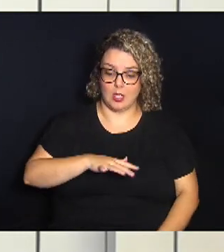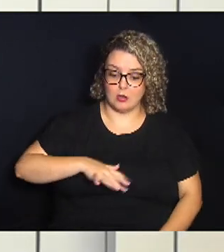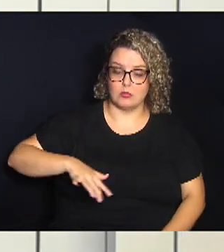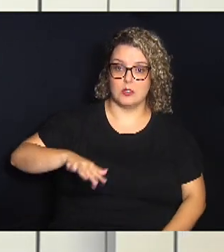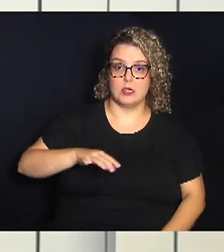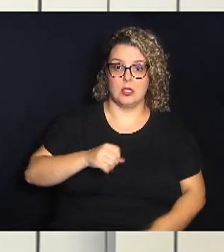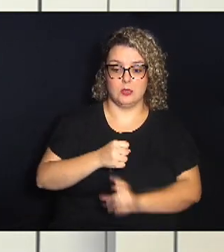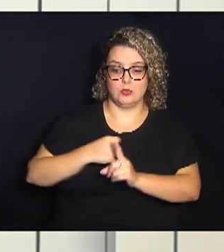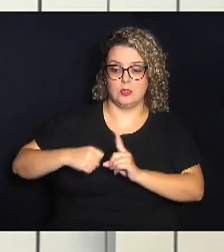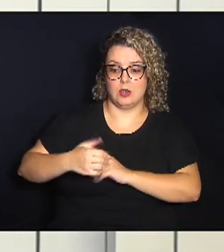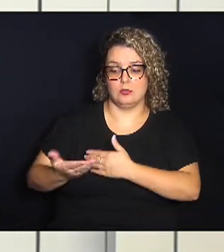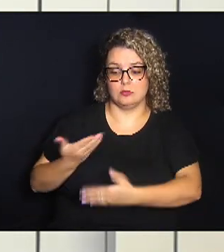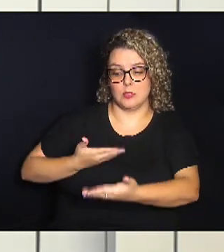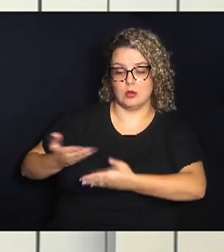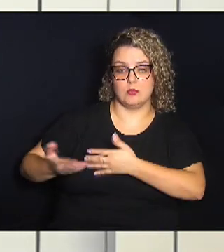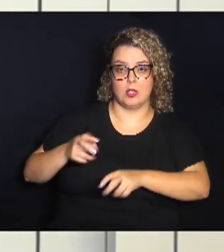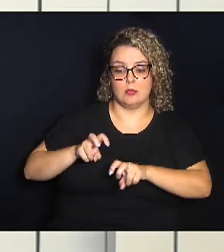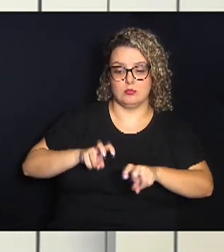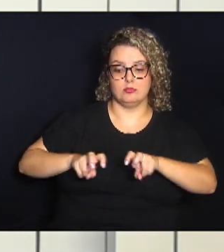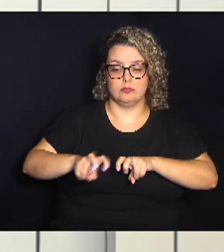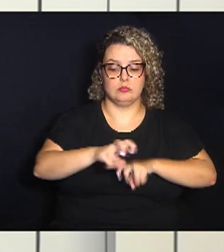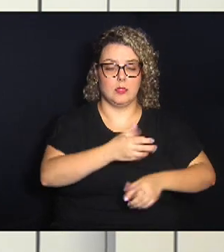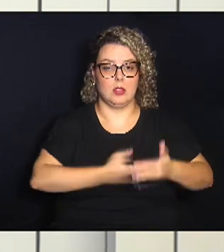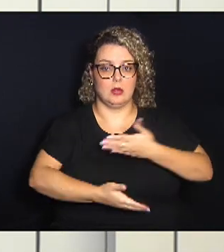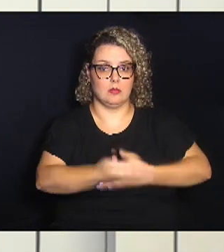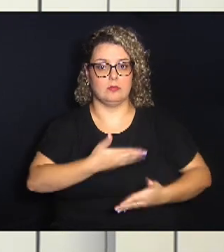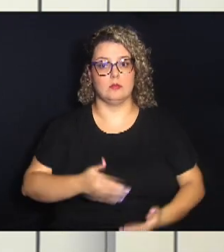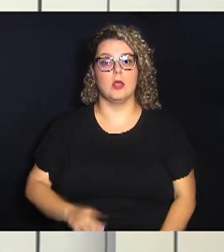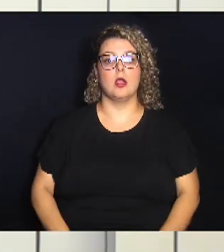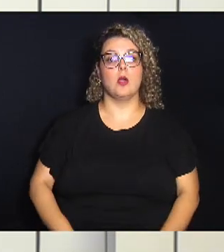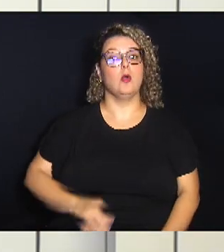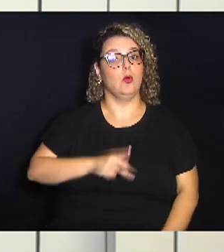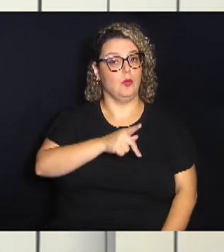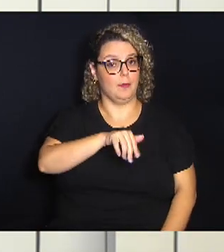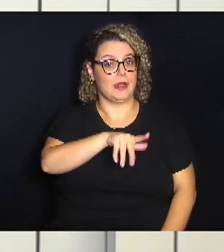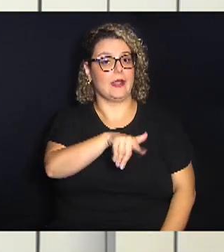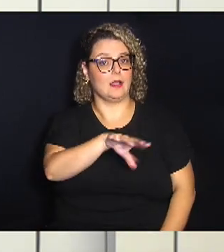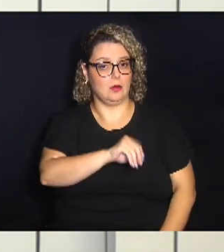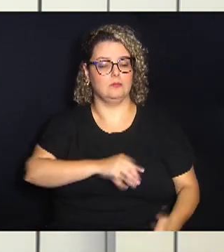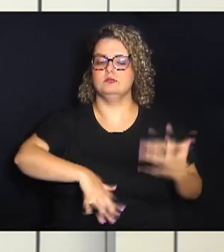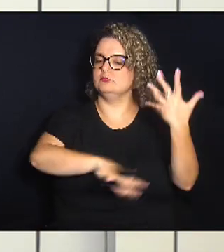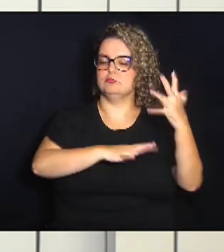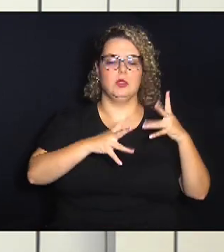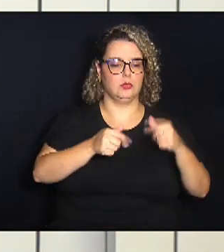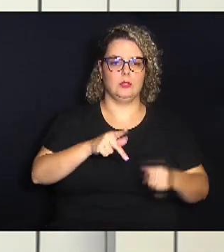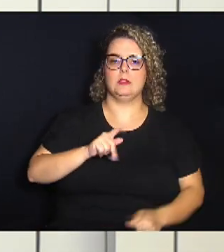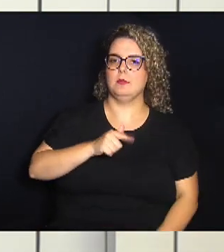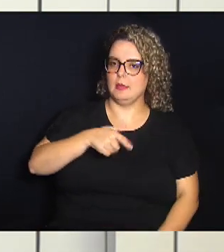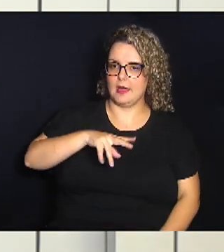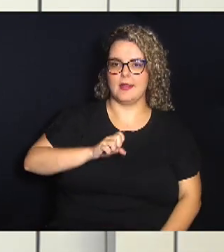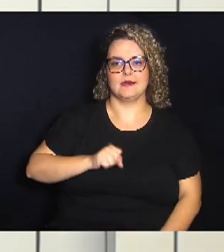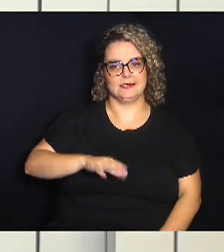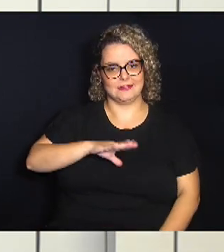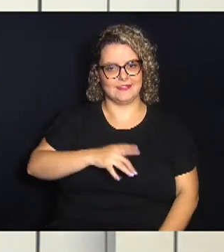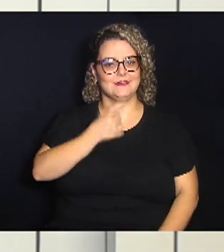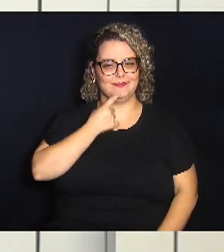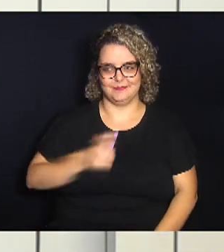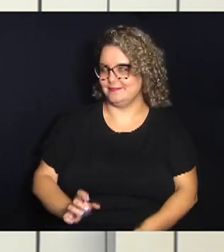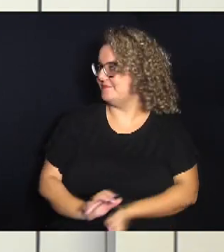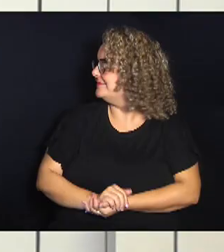socialização animal, os denominados para cão em todas as praças e parques públicos da cidade.